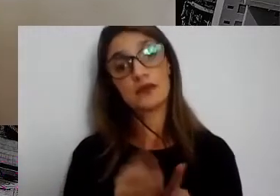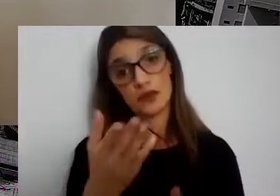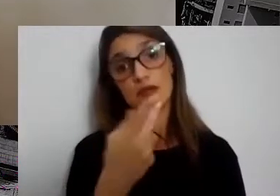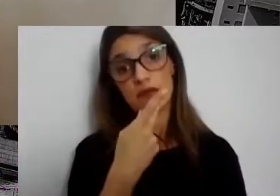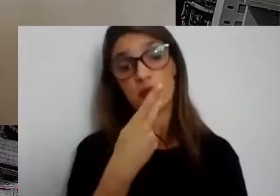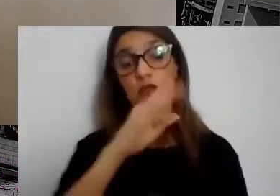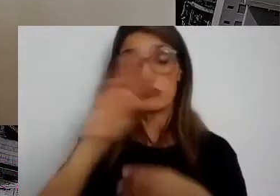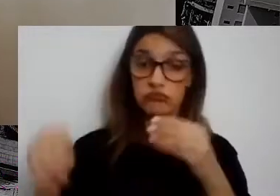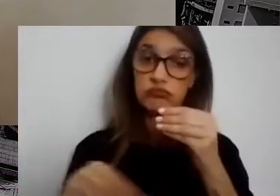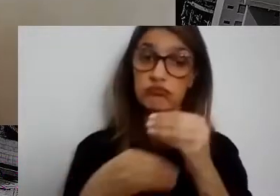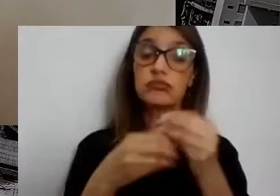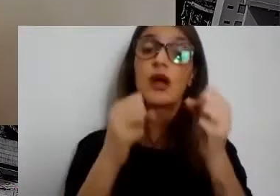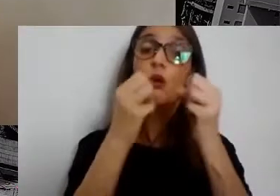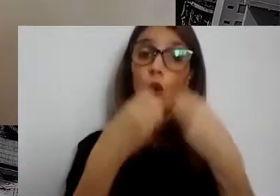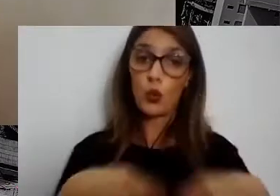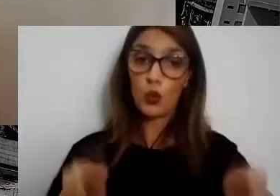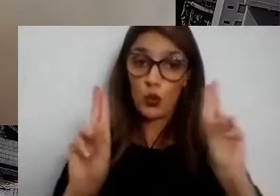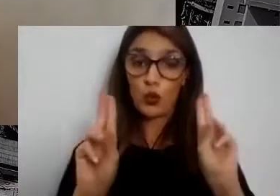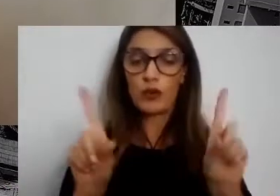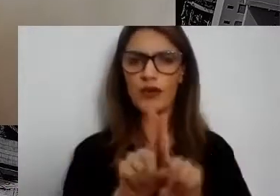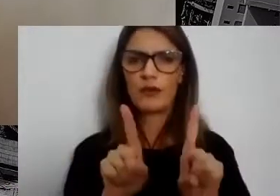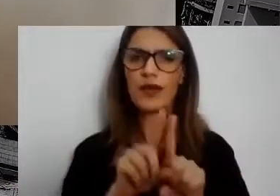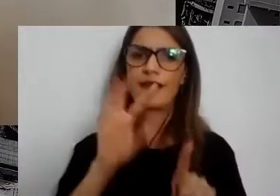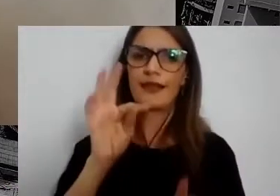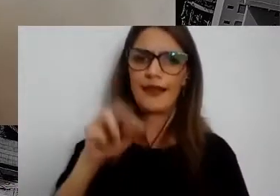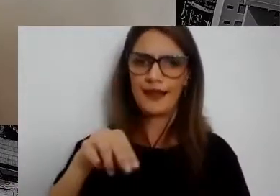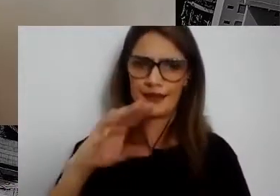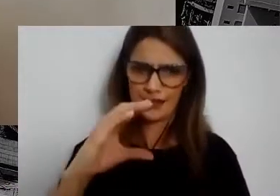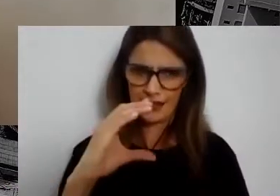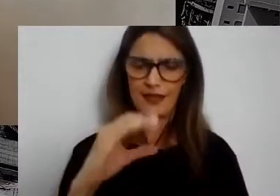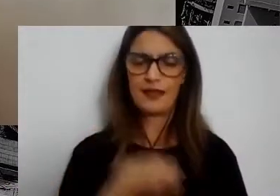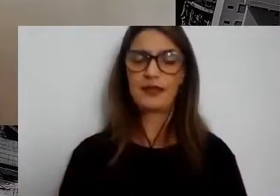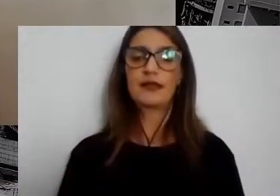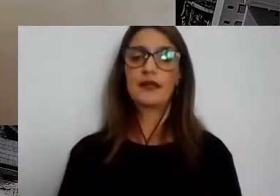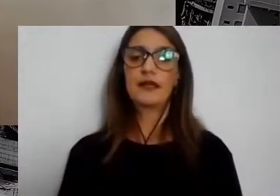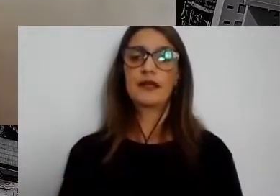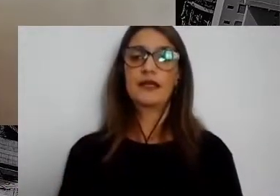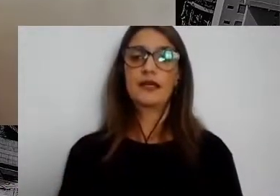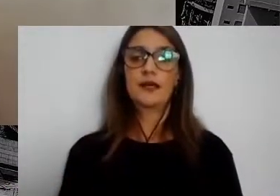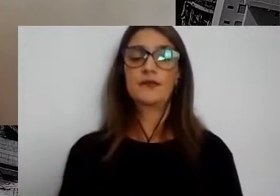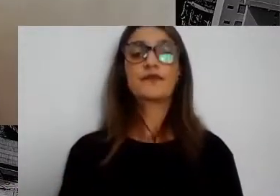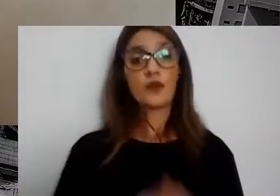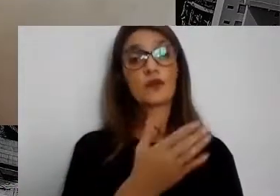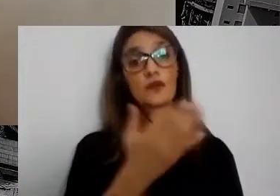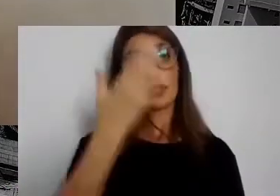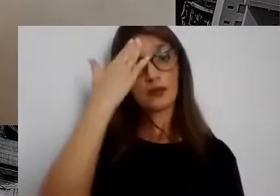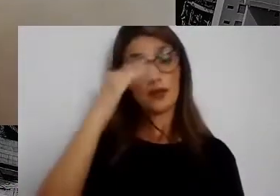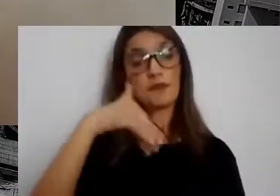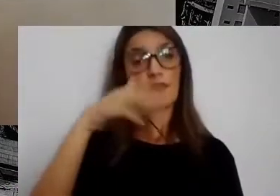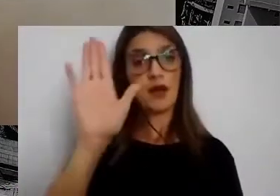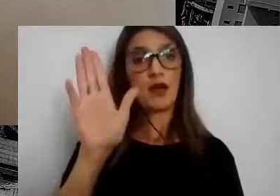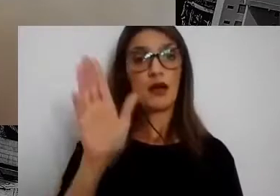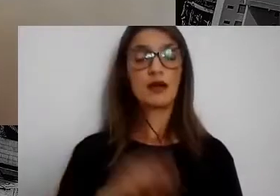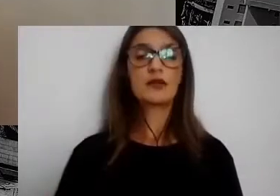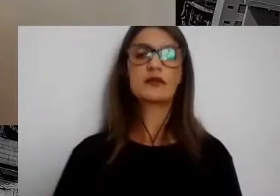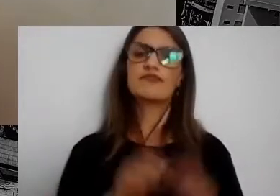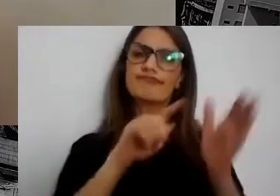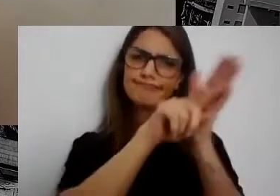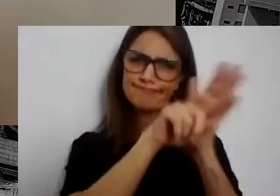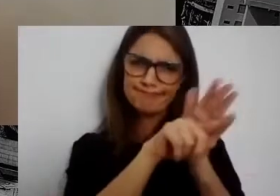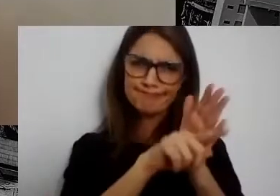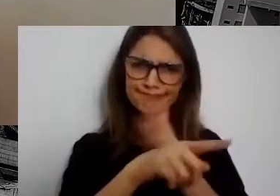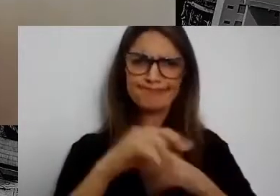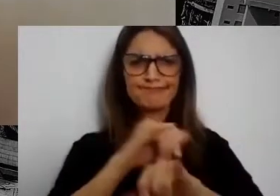Unidas e também da própria TNC. Então, acho que um bom ponto e, para quem quiser saber mais também, acho que interessante consultar essas publicações.